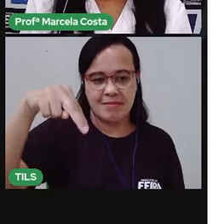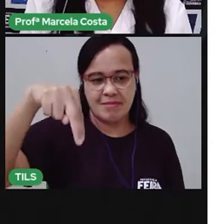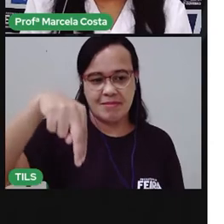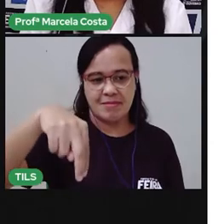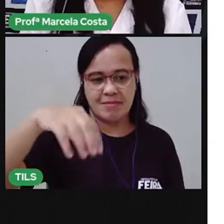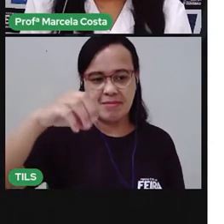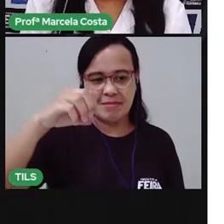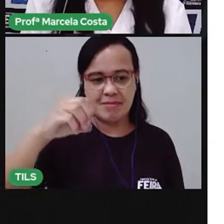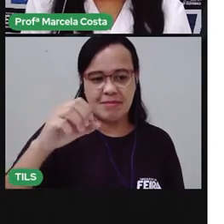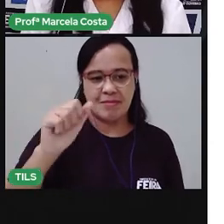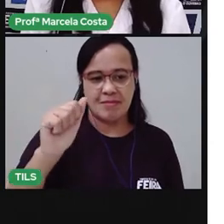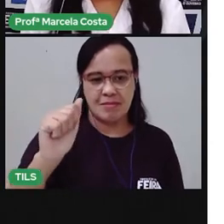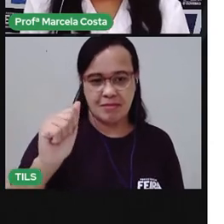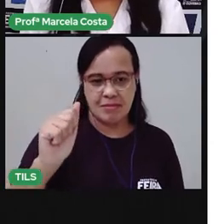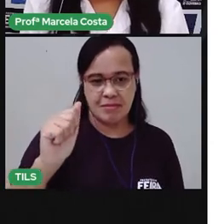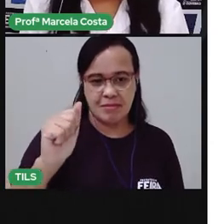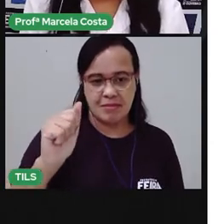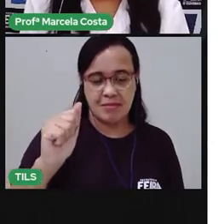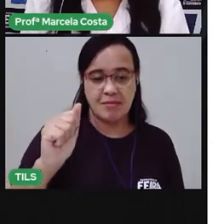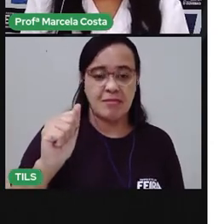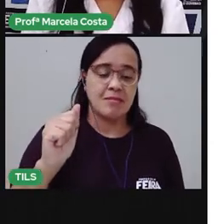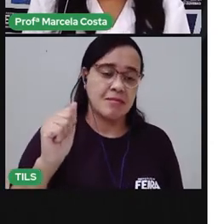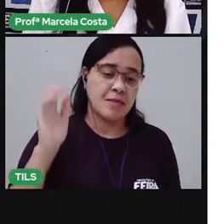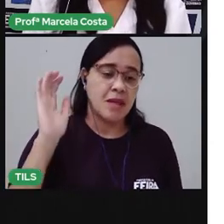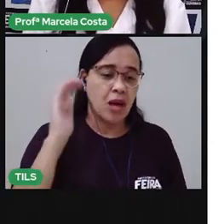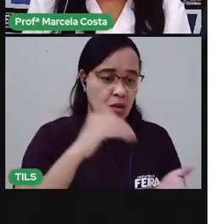letra sei. E qual é a última letra?